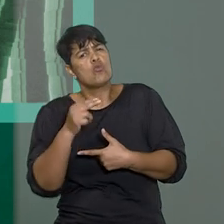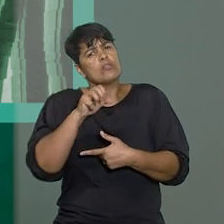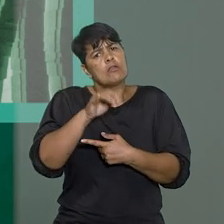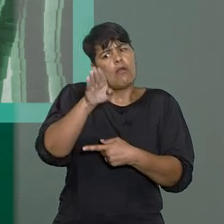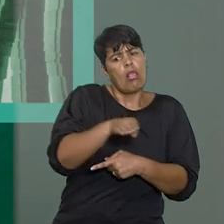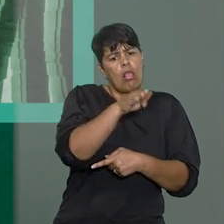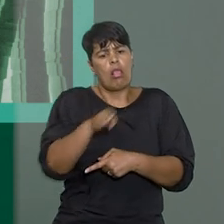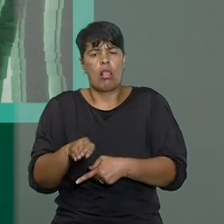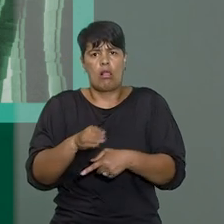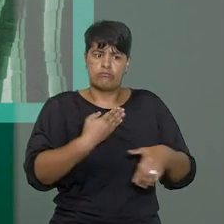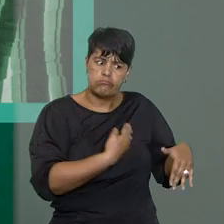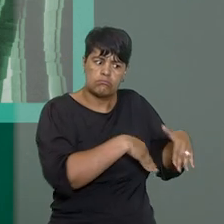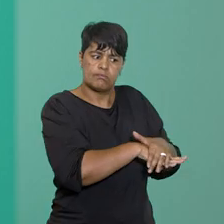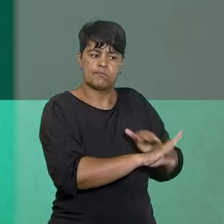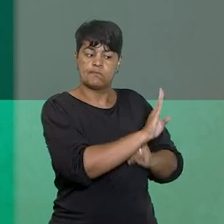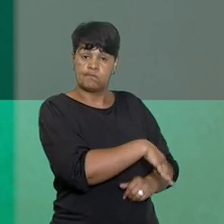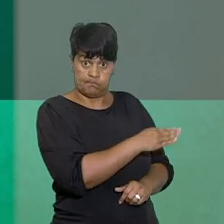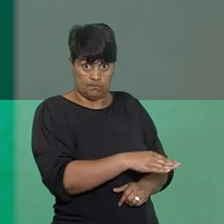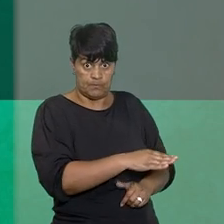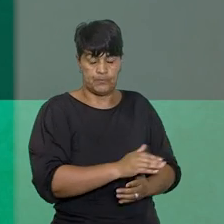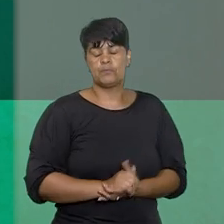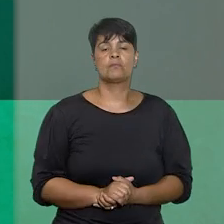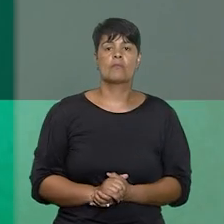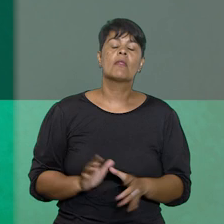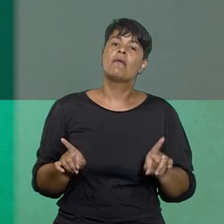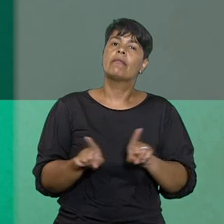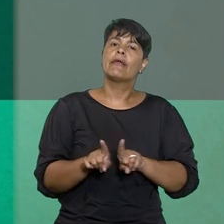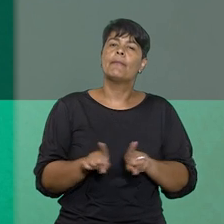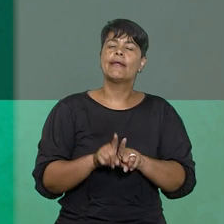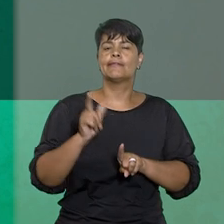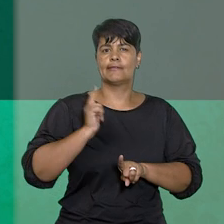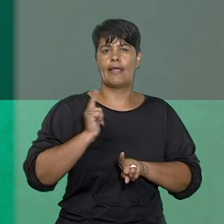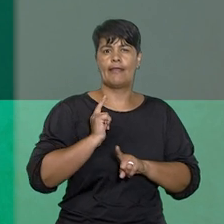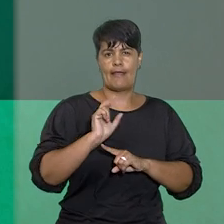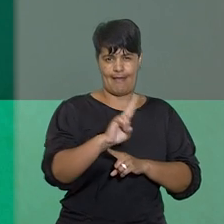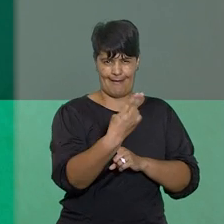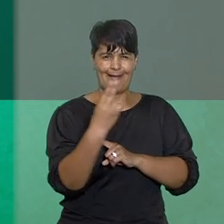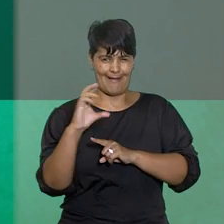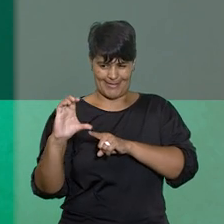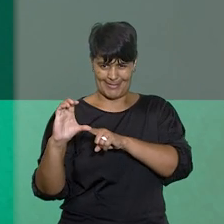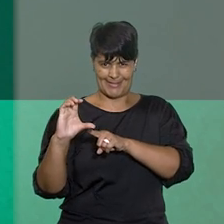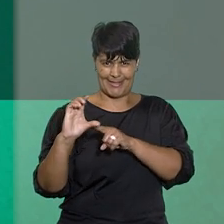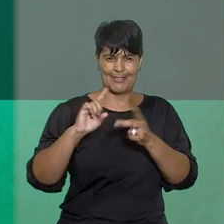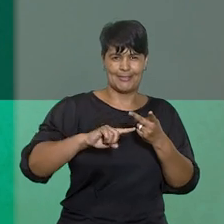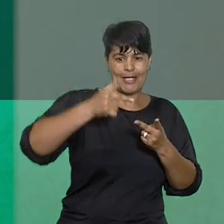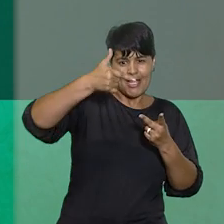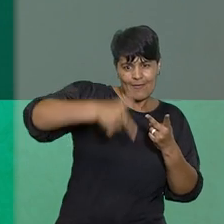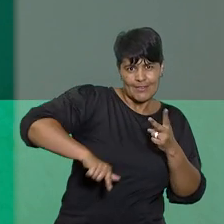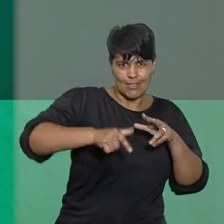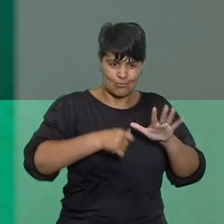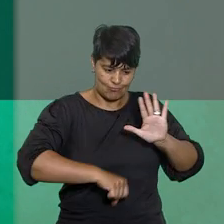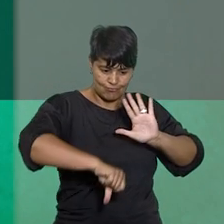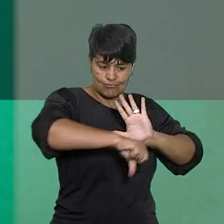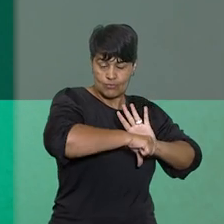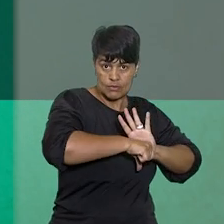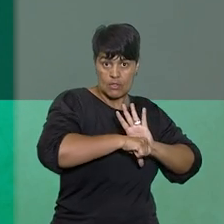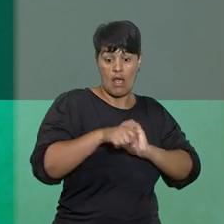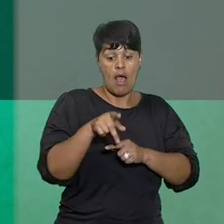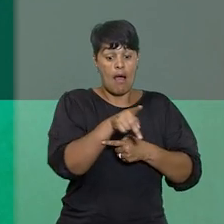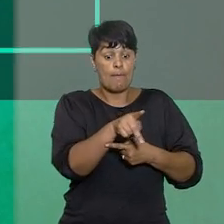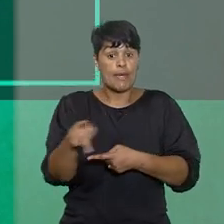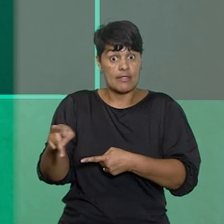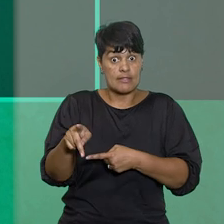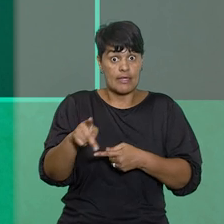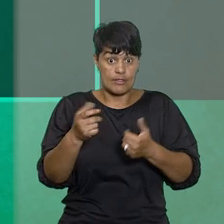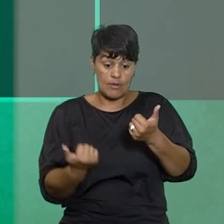da distribuição, entre outras. E especificamente nos habeas corpus e nas revisões criminais, a presidência, com o